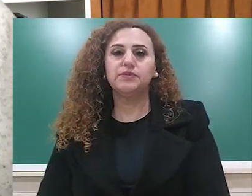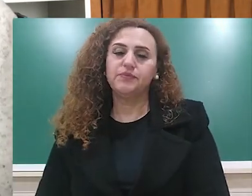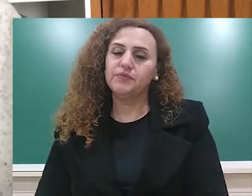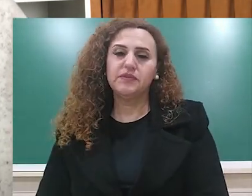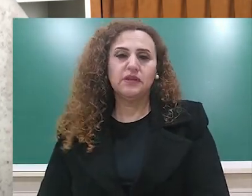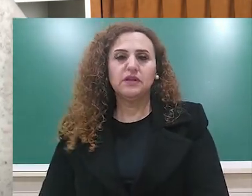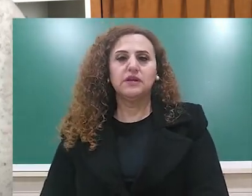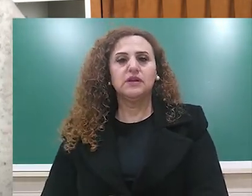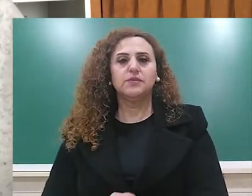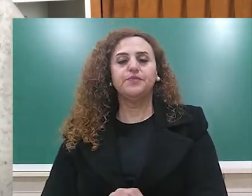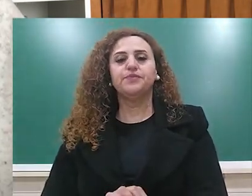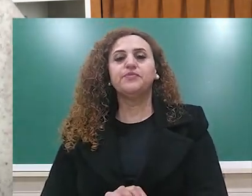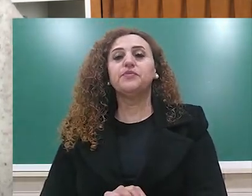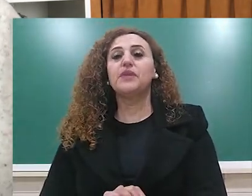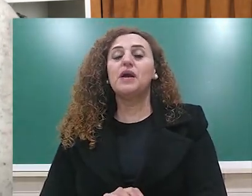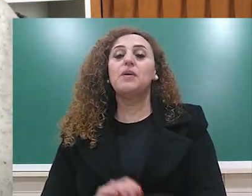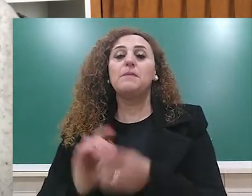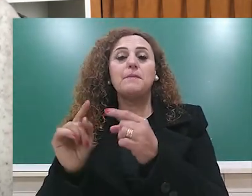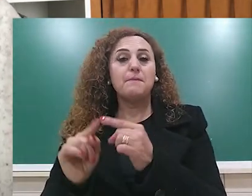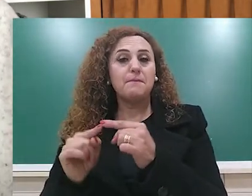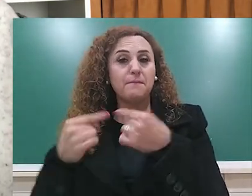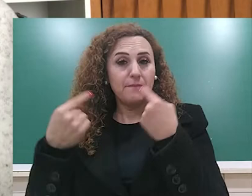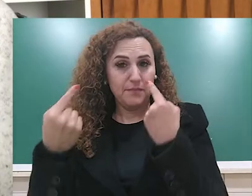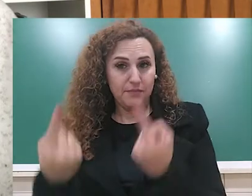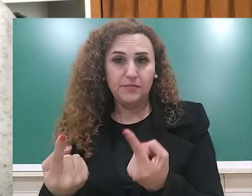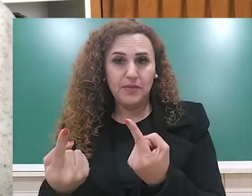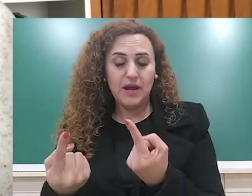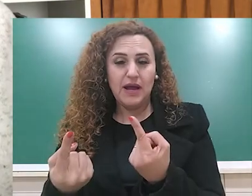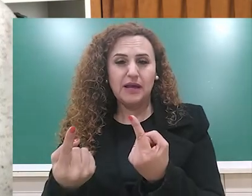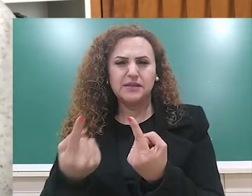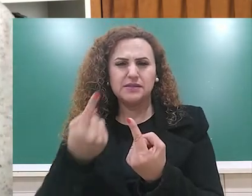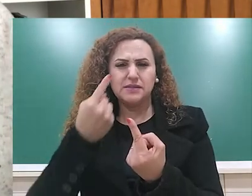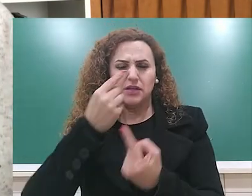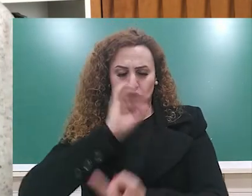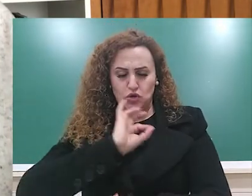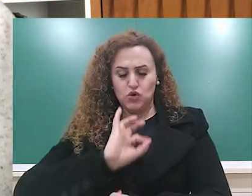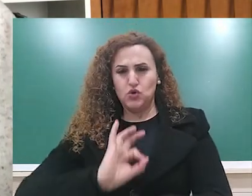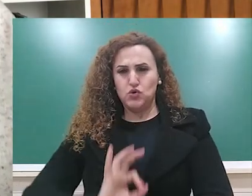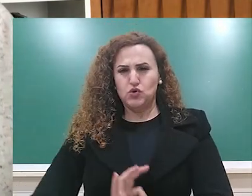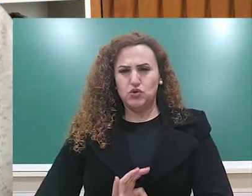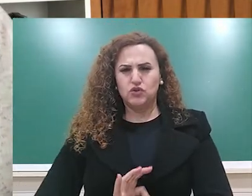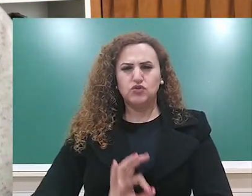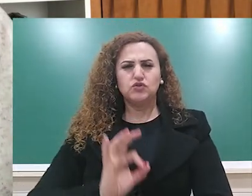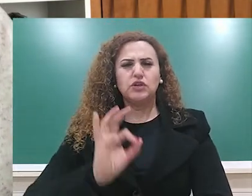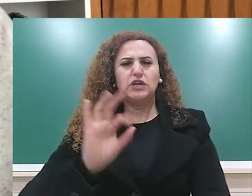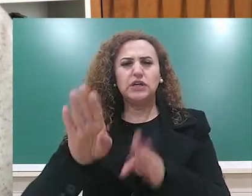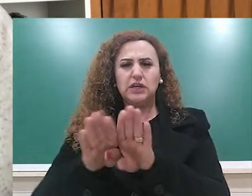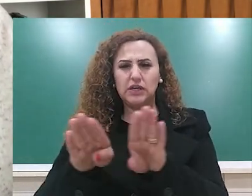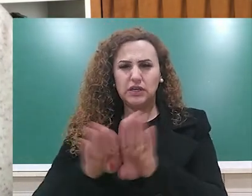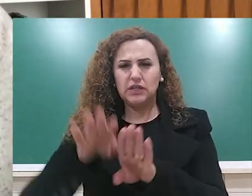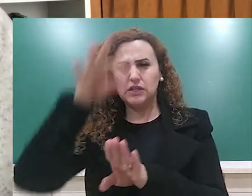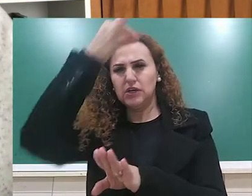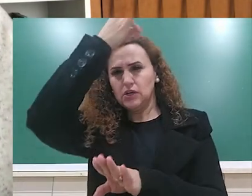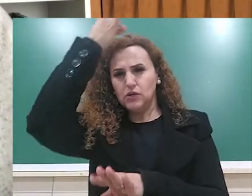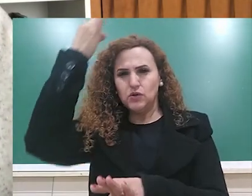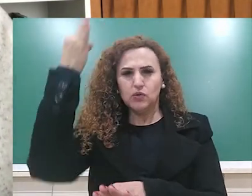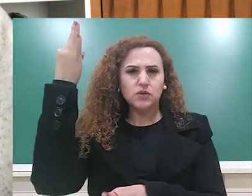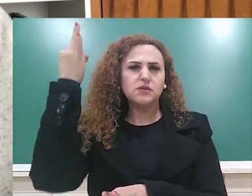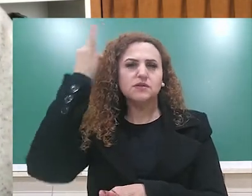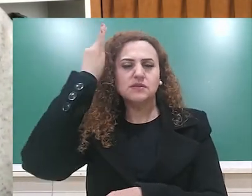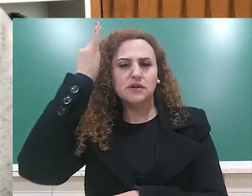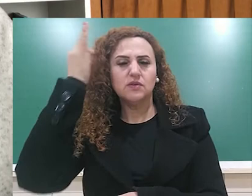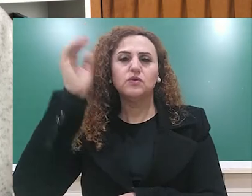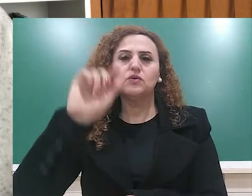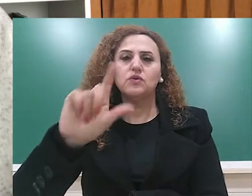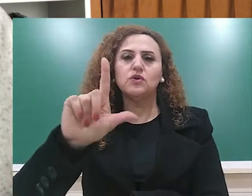tiveram. Então, vendo isso, os santos da igreja católica, o São Lourenço, ajudado ali pelo